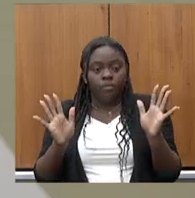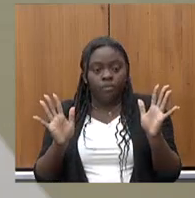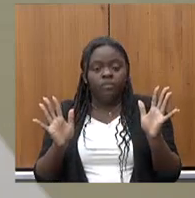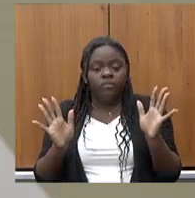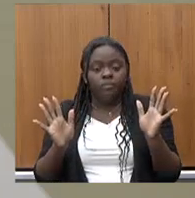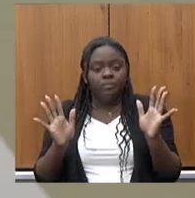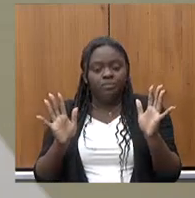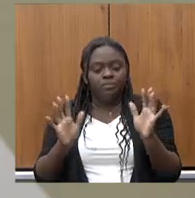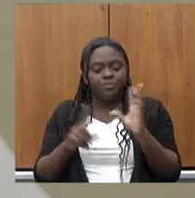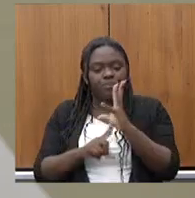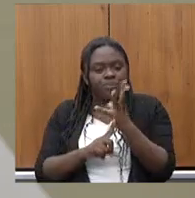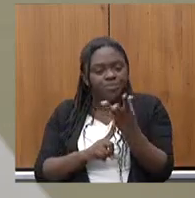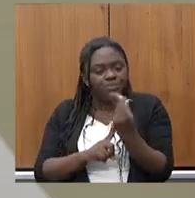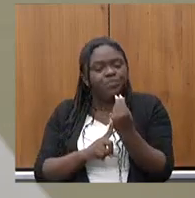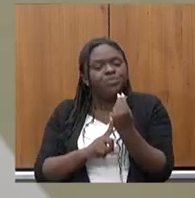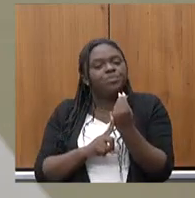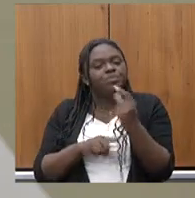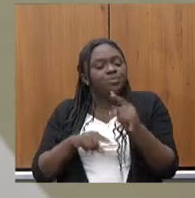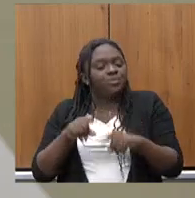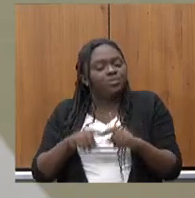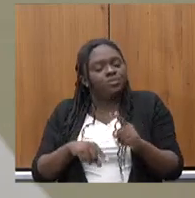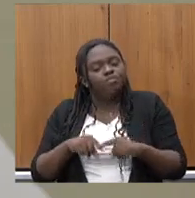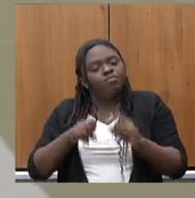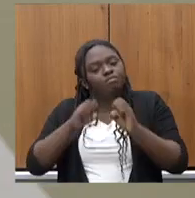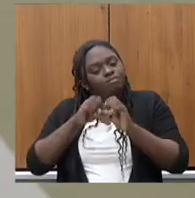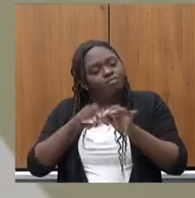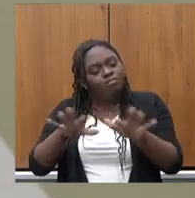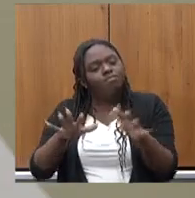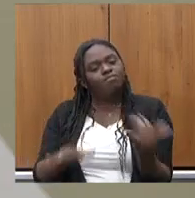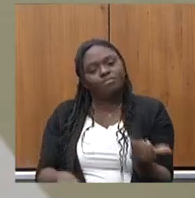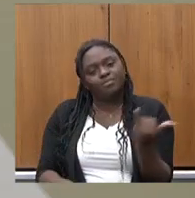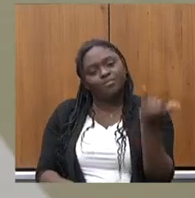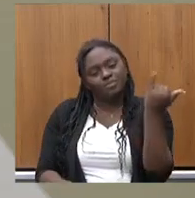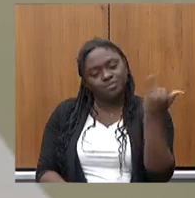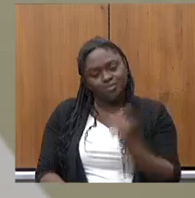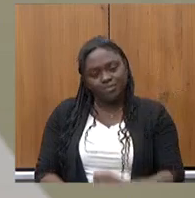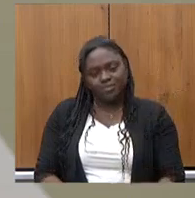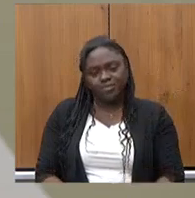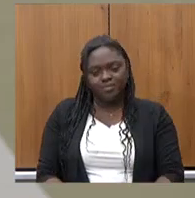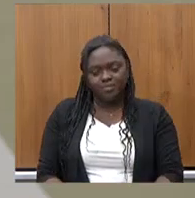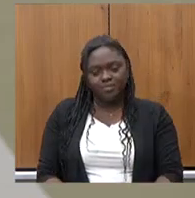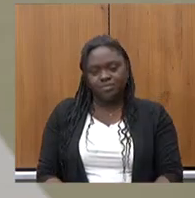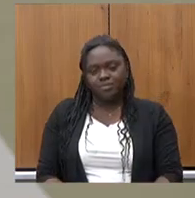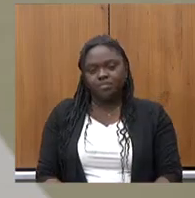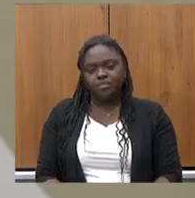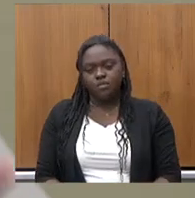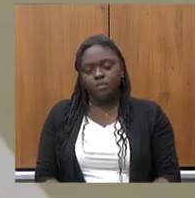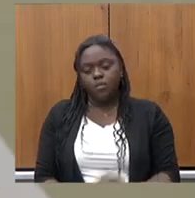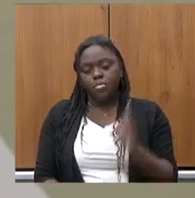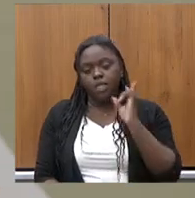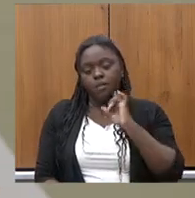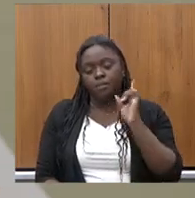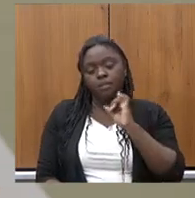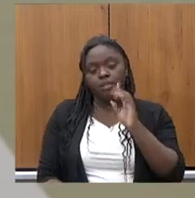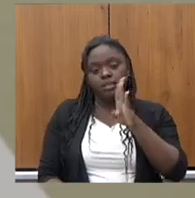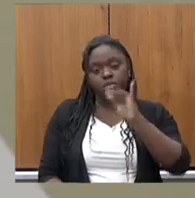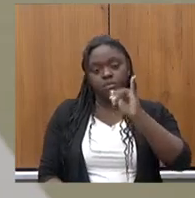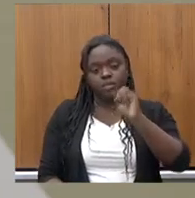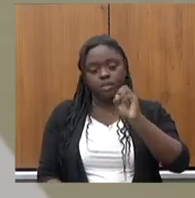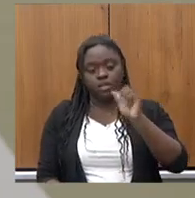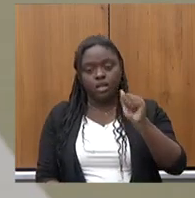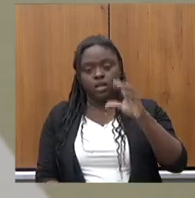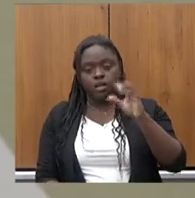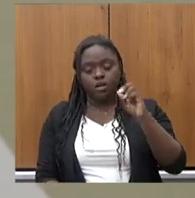sua arte, seu produto, e isso é muito importante. O Minas Business Connection, pode passar, por favor.